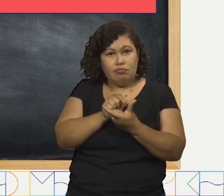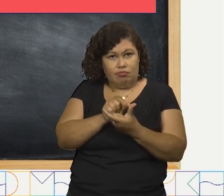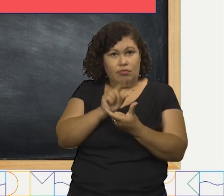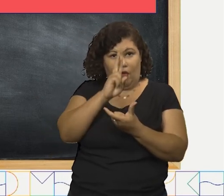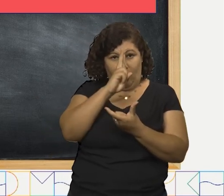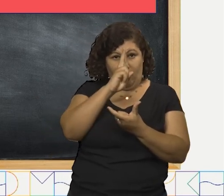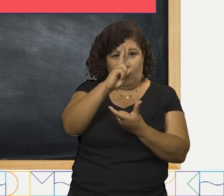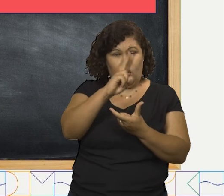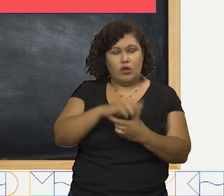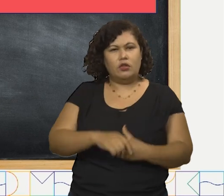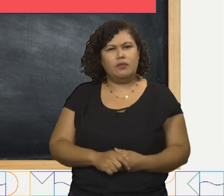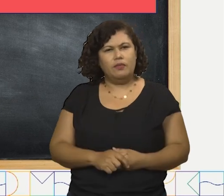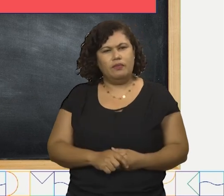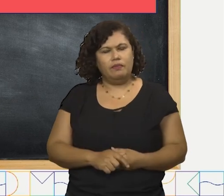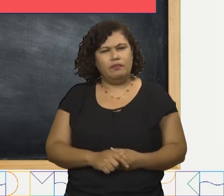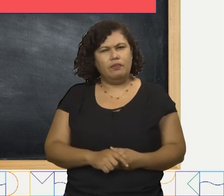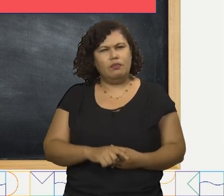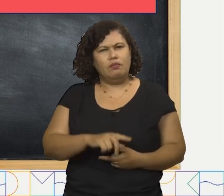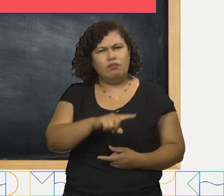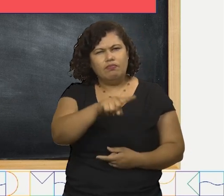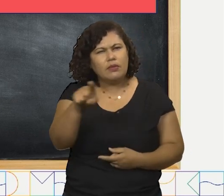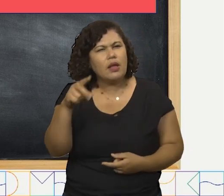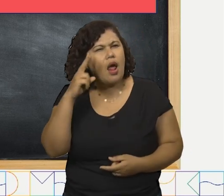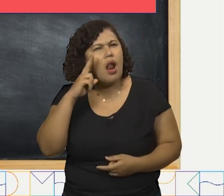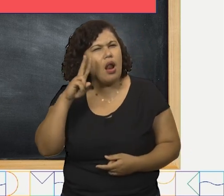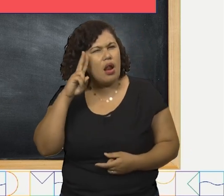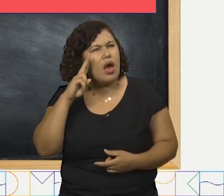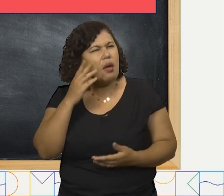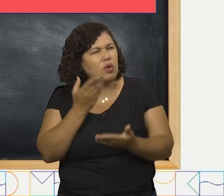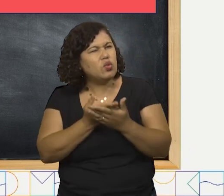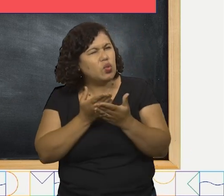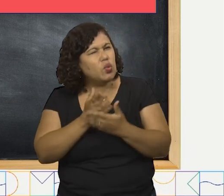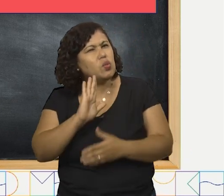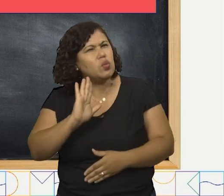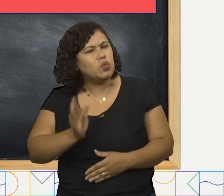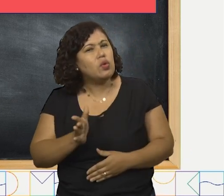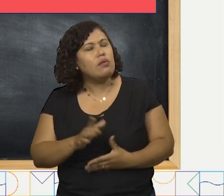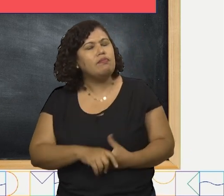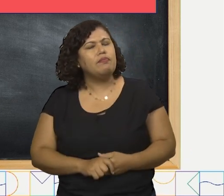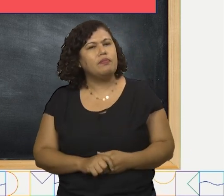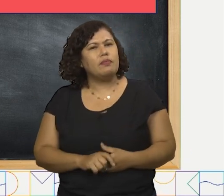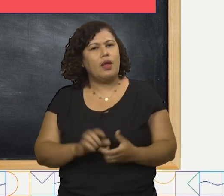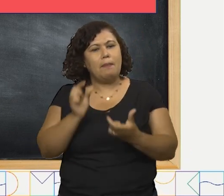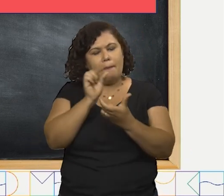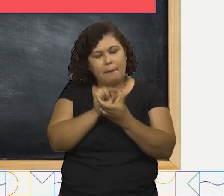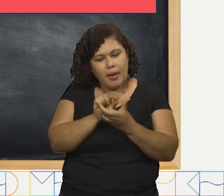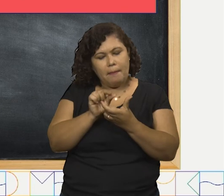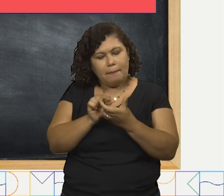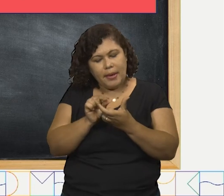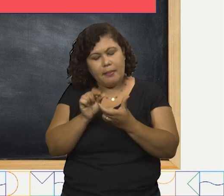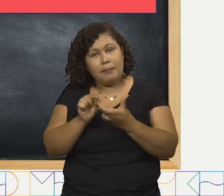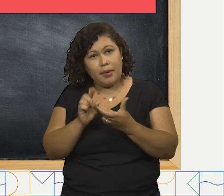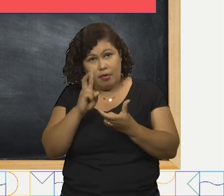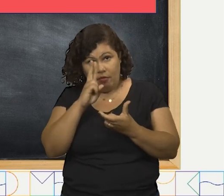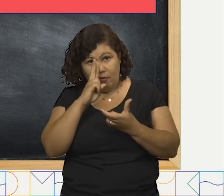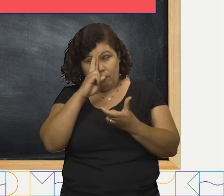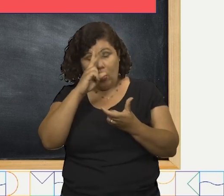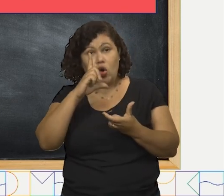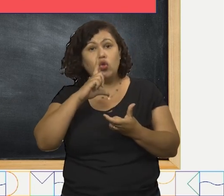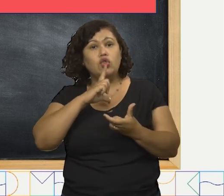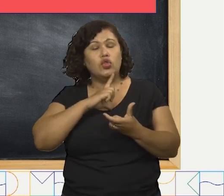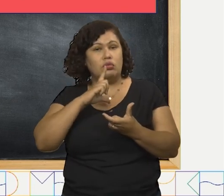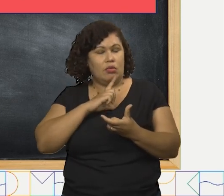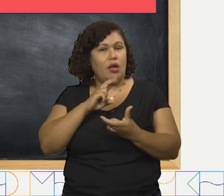sílaba. Você lembra disso? Devido a isso, elas recebem uma classificação.